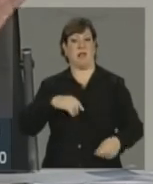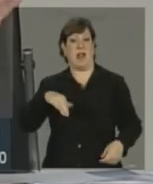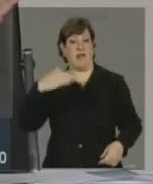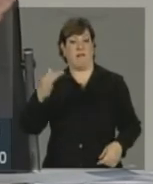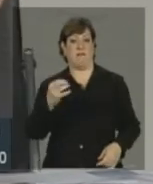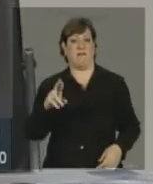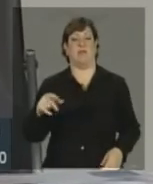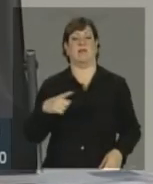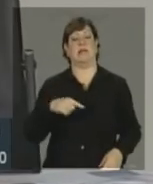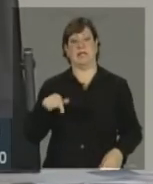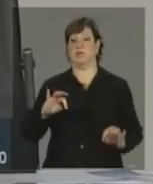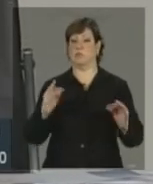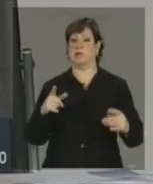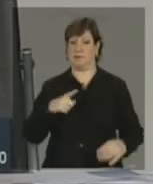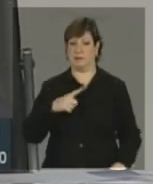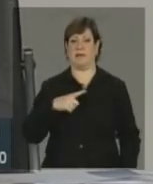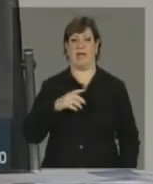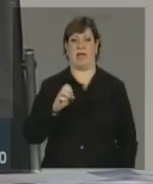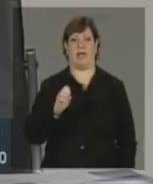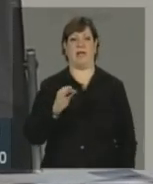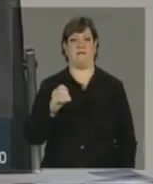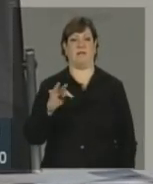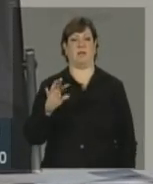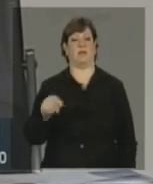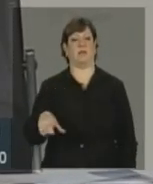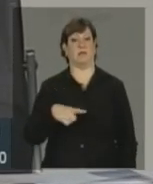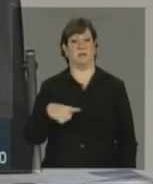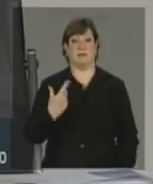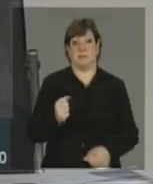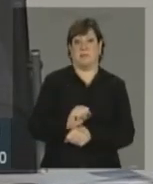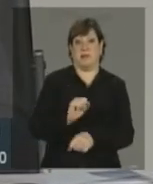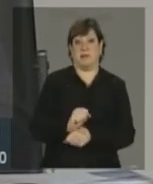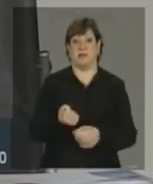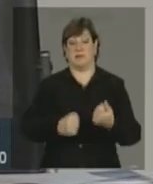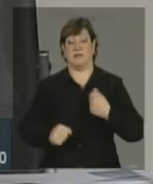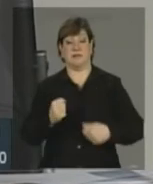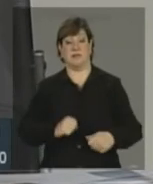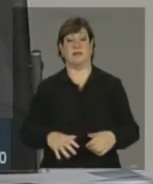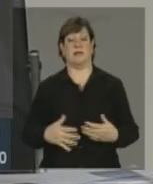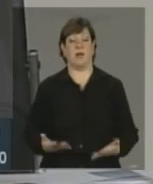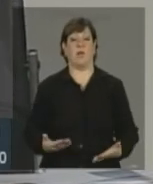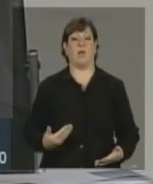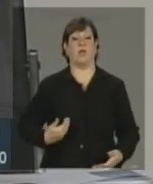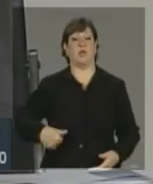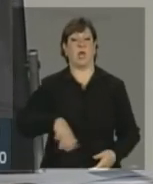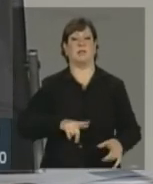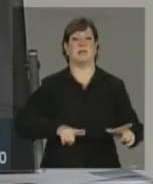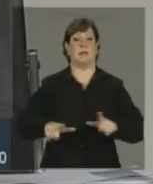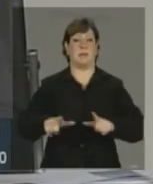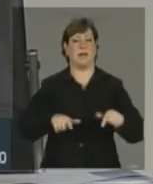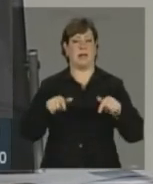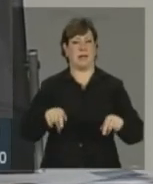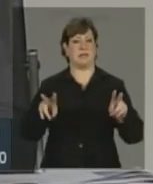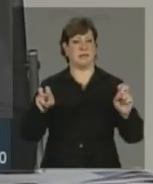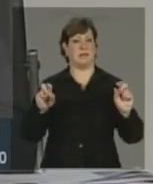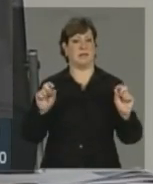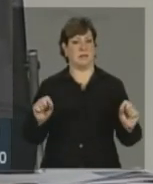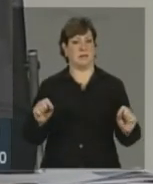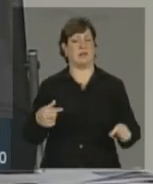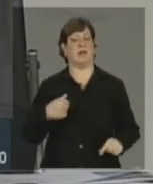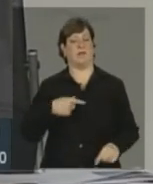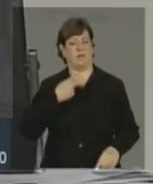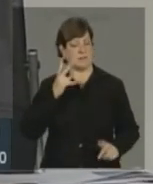Isso tudo tem um efeito, tem um efeito inclusive de expectativa. Então, nós trabalhamos nesse assunto, eu